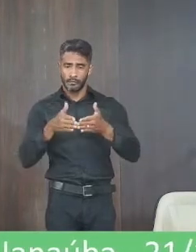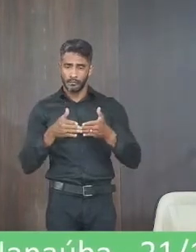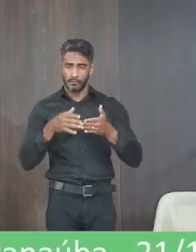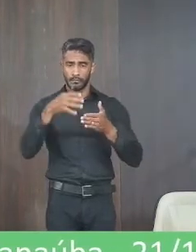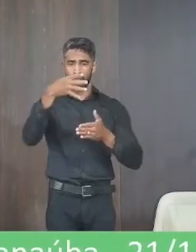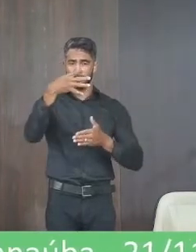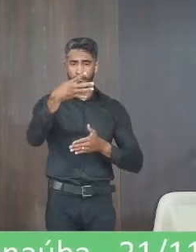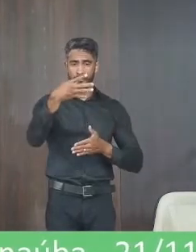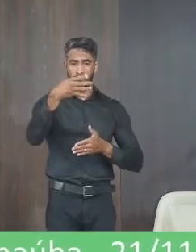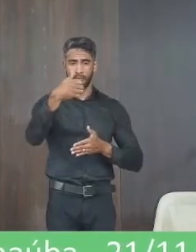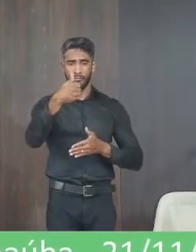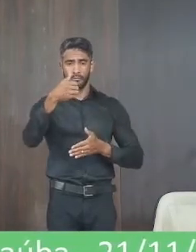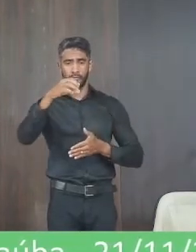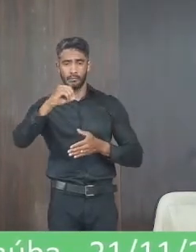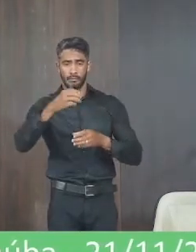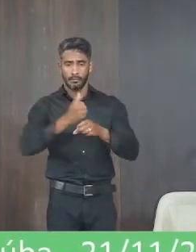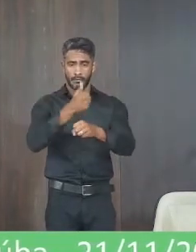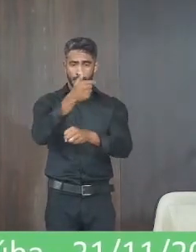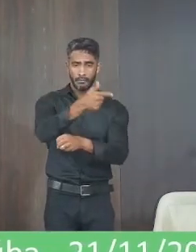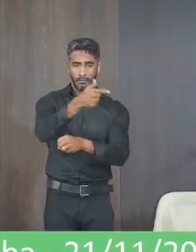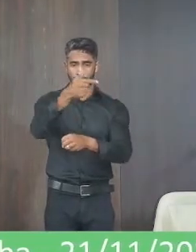410 2022